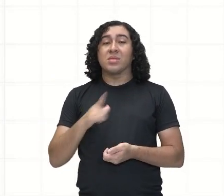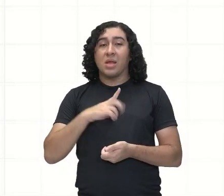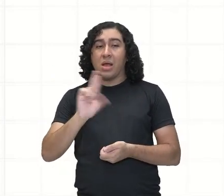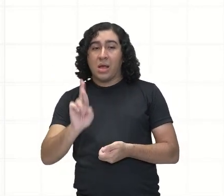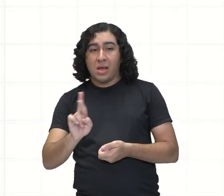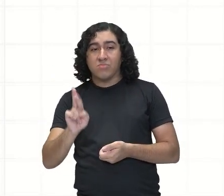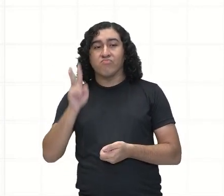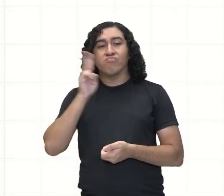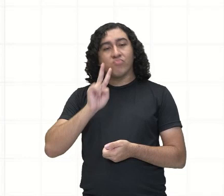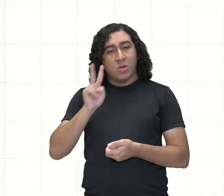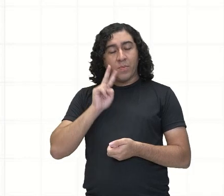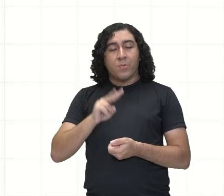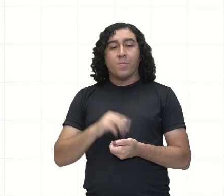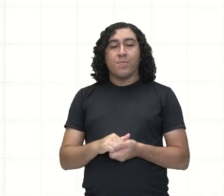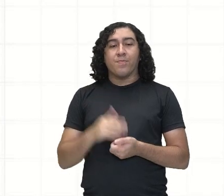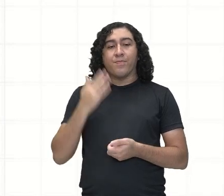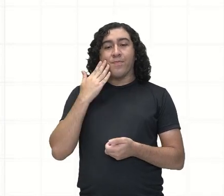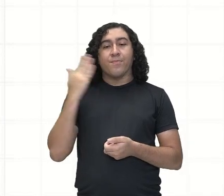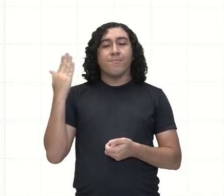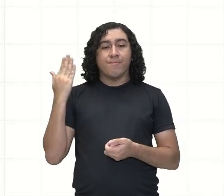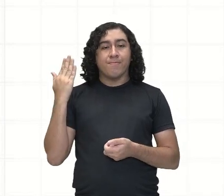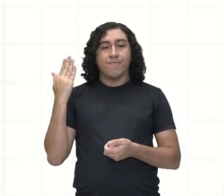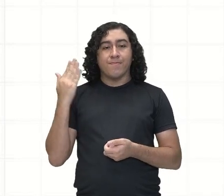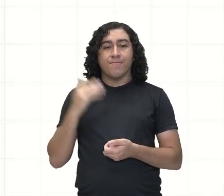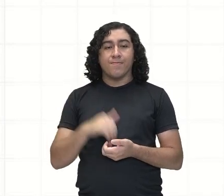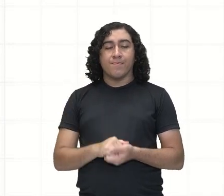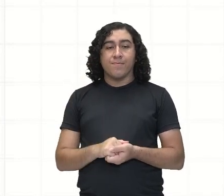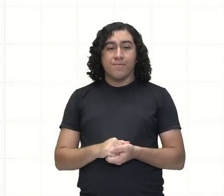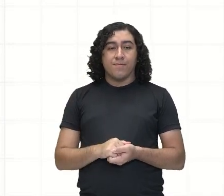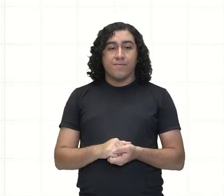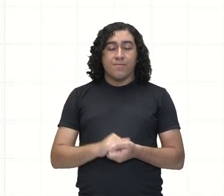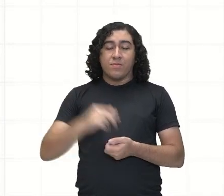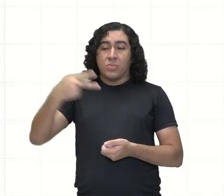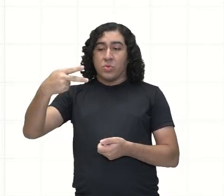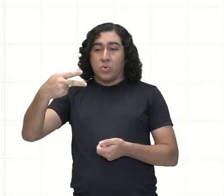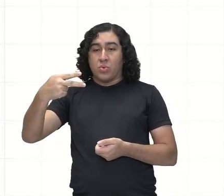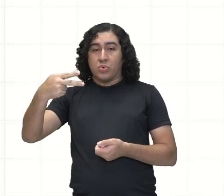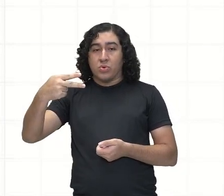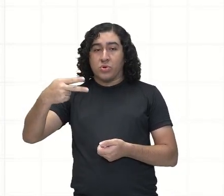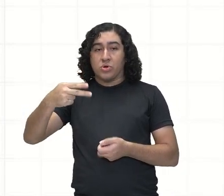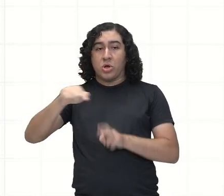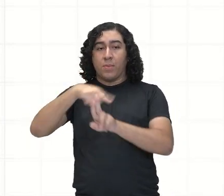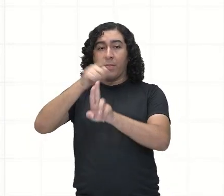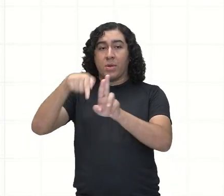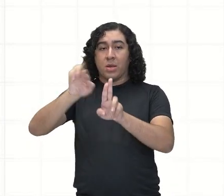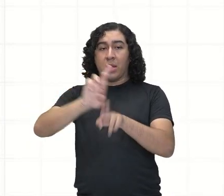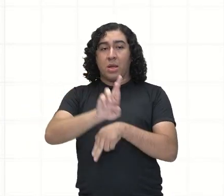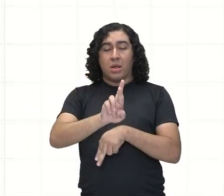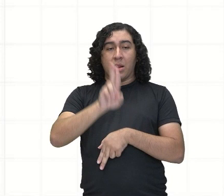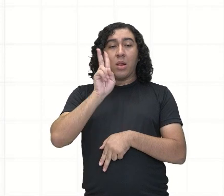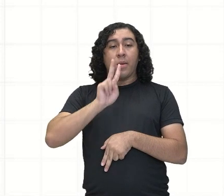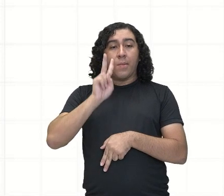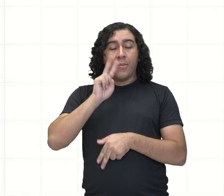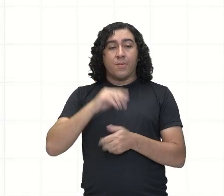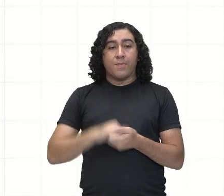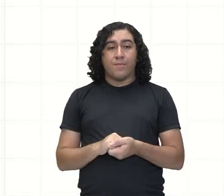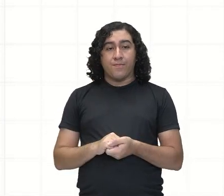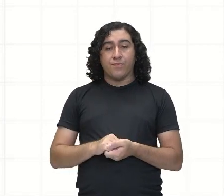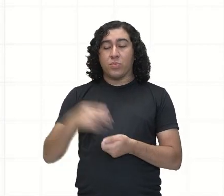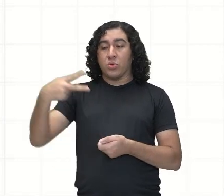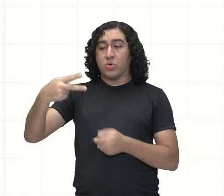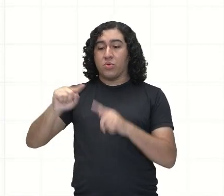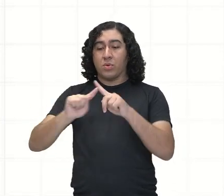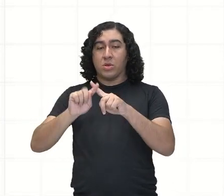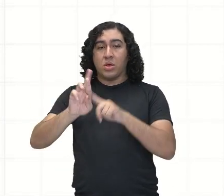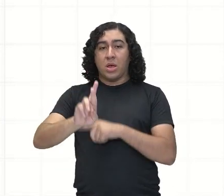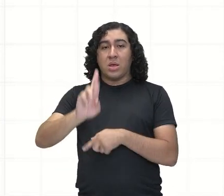Lembrar, né... Aqui da fórmula, 2πR, né... Lembrando que 2 vezes o R é o próprio diâmetro,